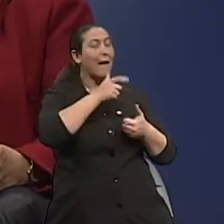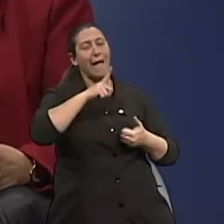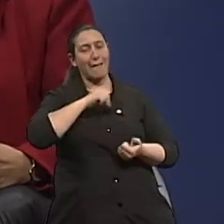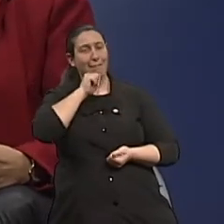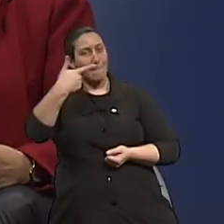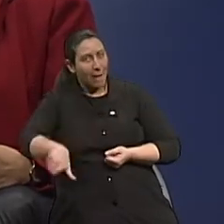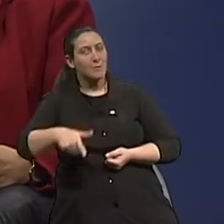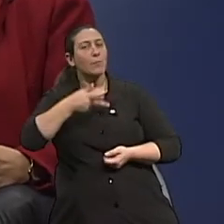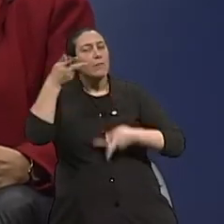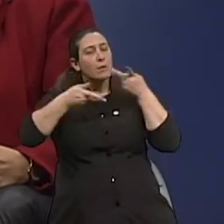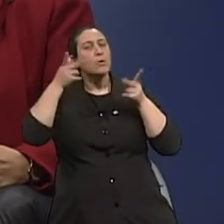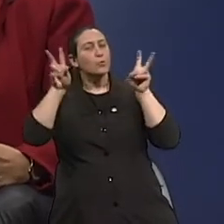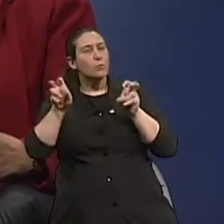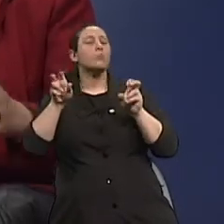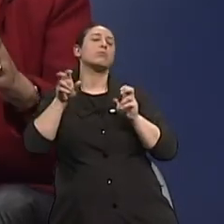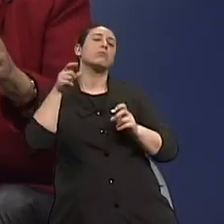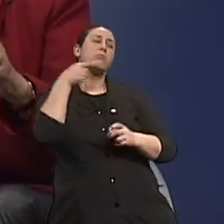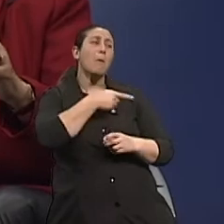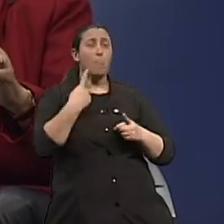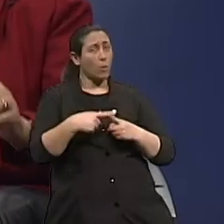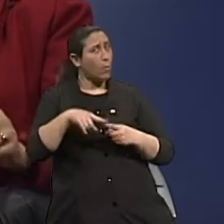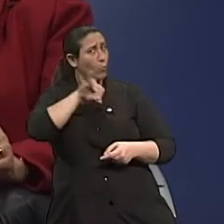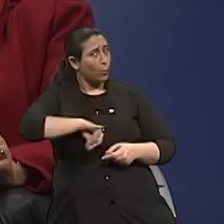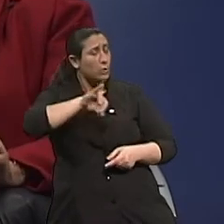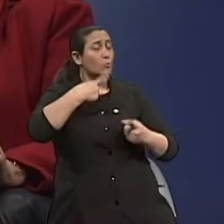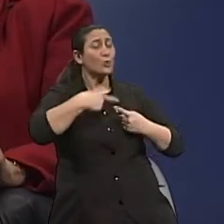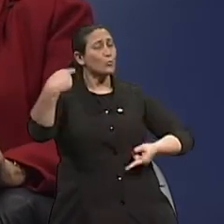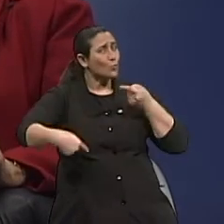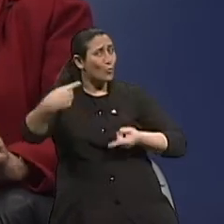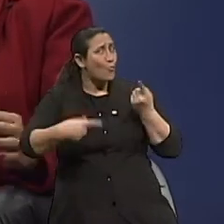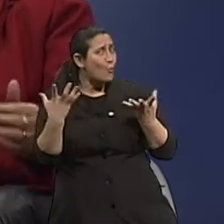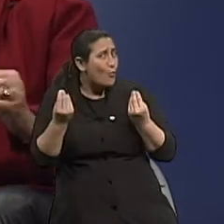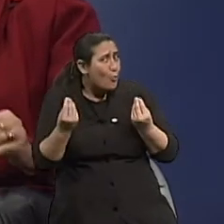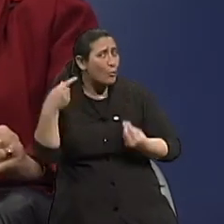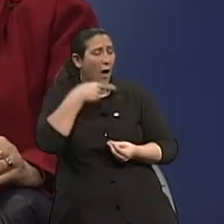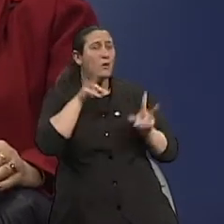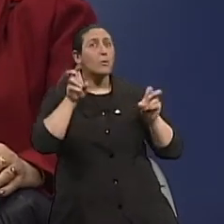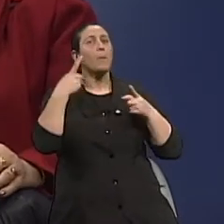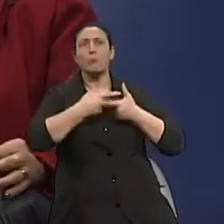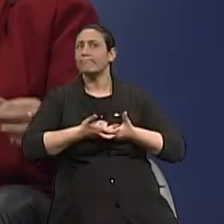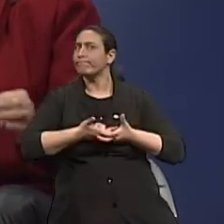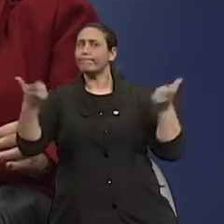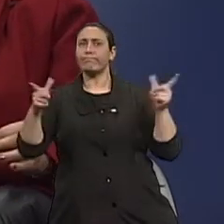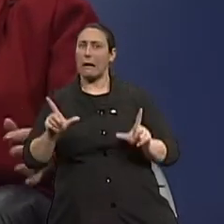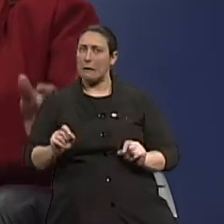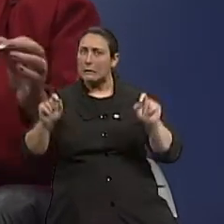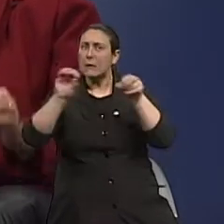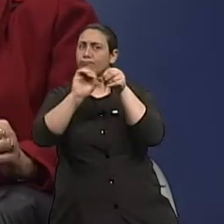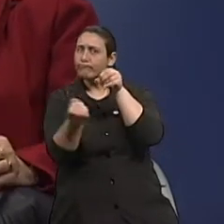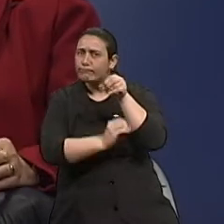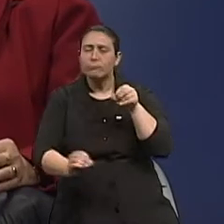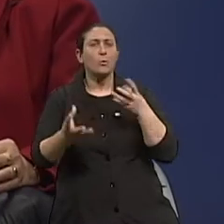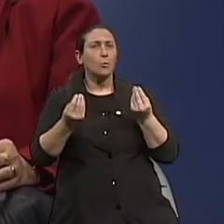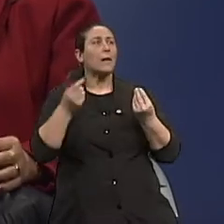programa, para a gente falar de outras questões. Me parece que está sendo bastante esclarecida essa questão, já que a incidência é grande em Porto Alegre,